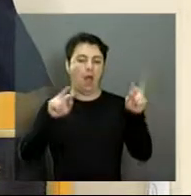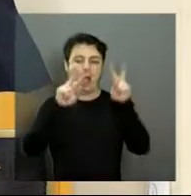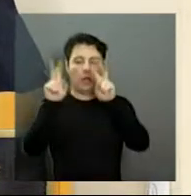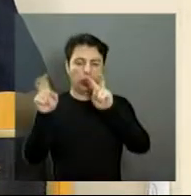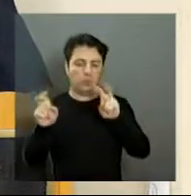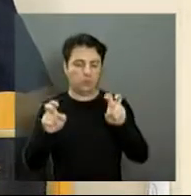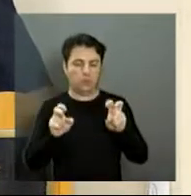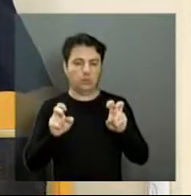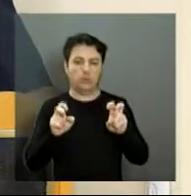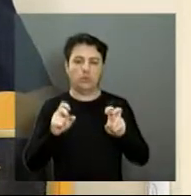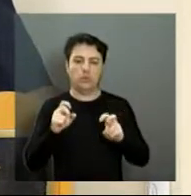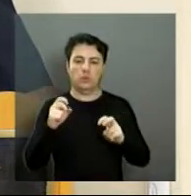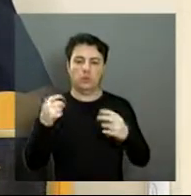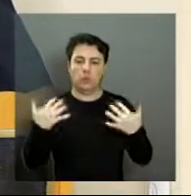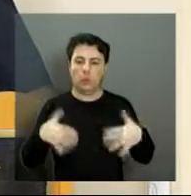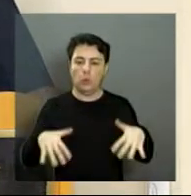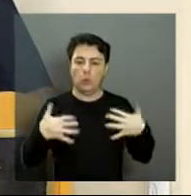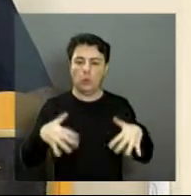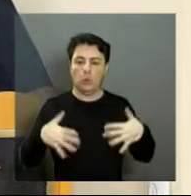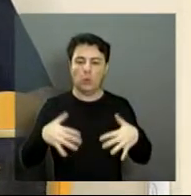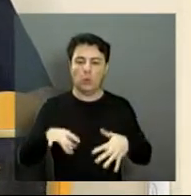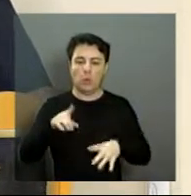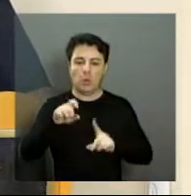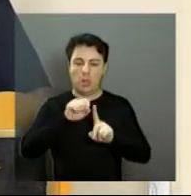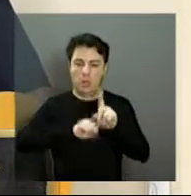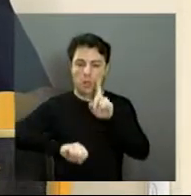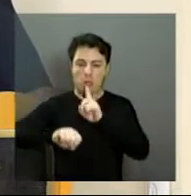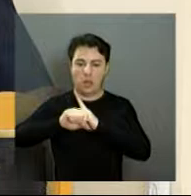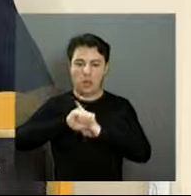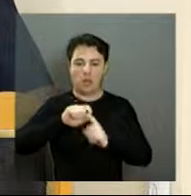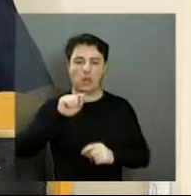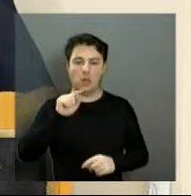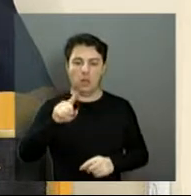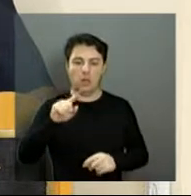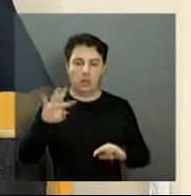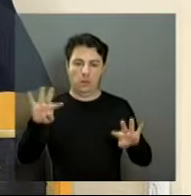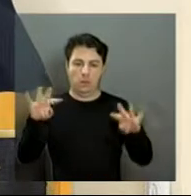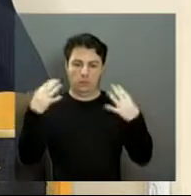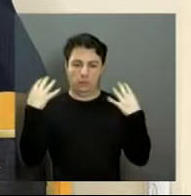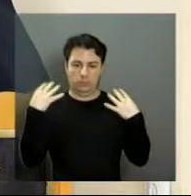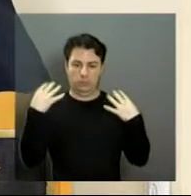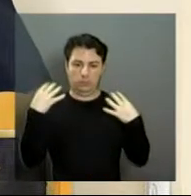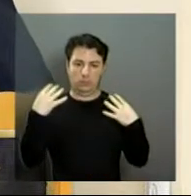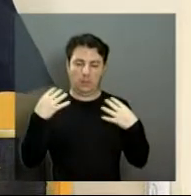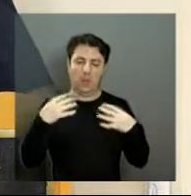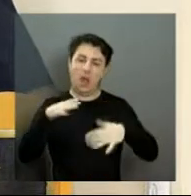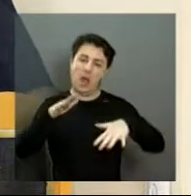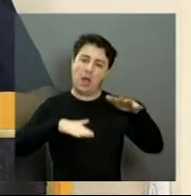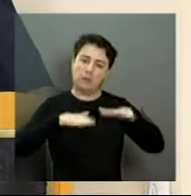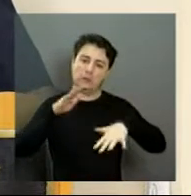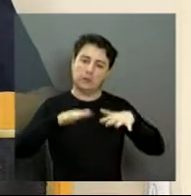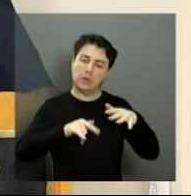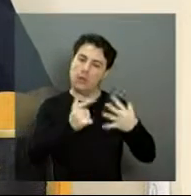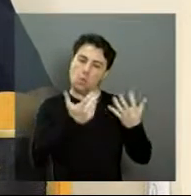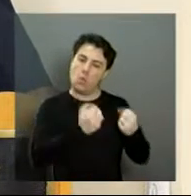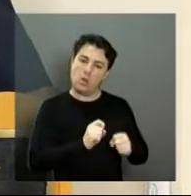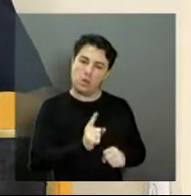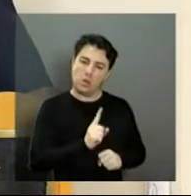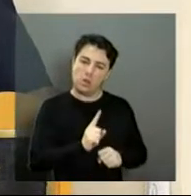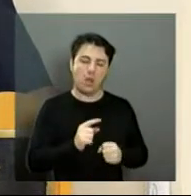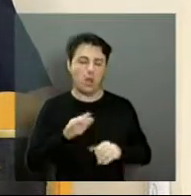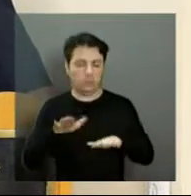a sociedade lá fora tinha um eco muito grande, às vezes positivo, às vezes negativo, nem sempre é positivo, nem sempre é negativo,